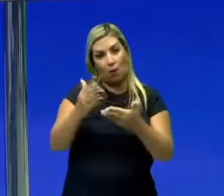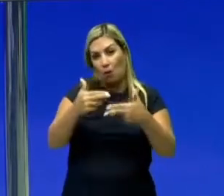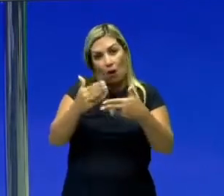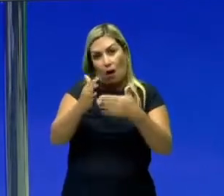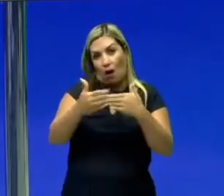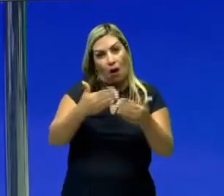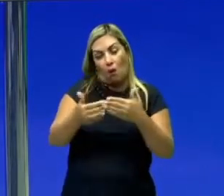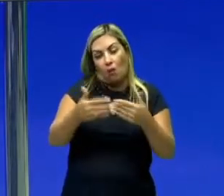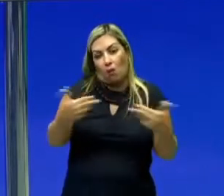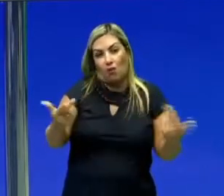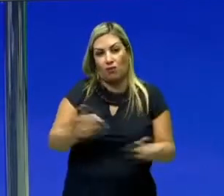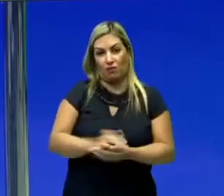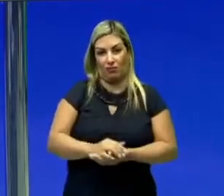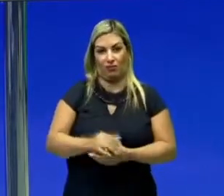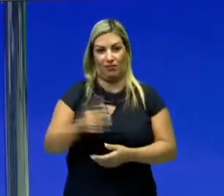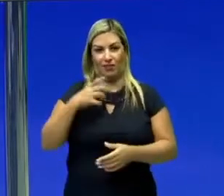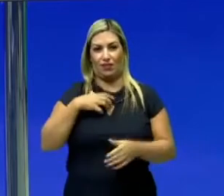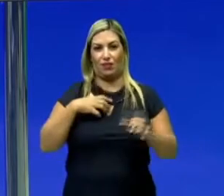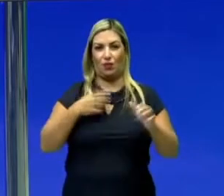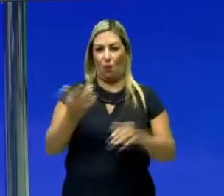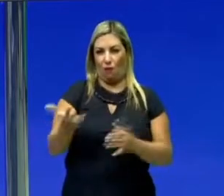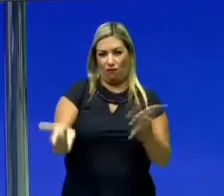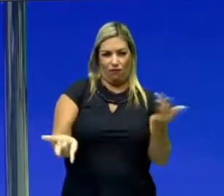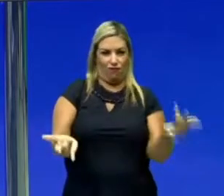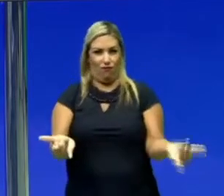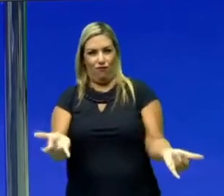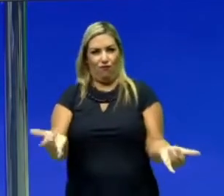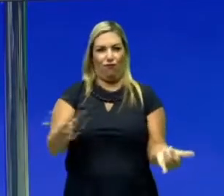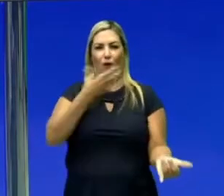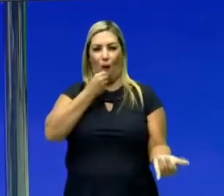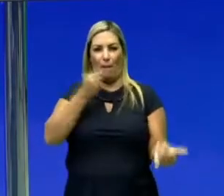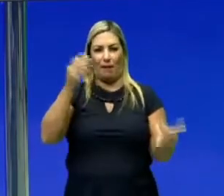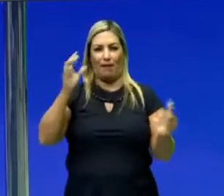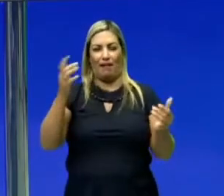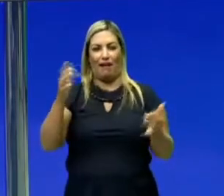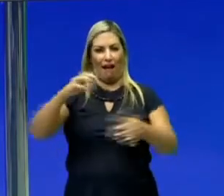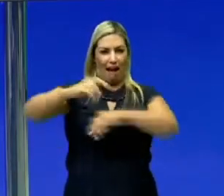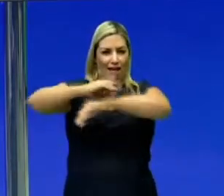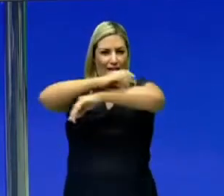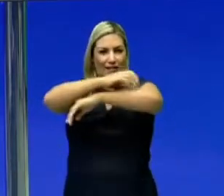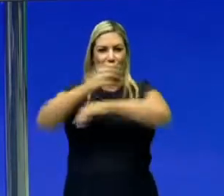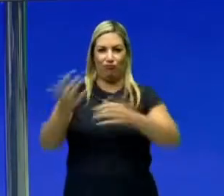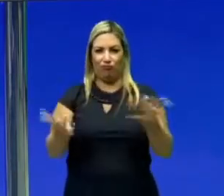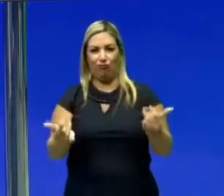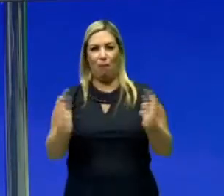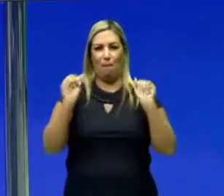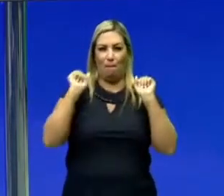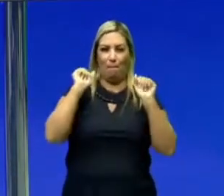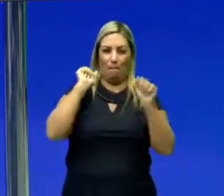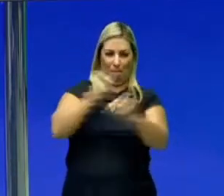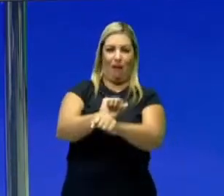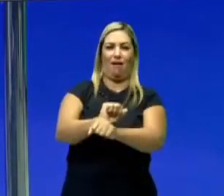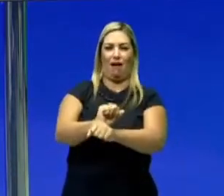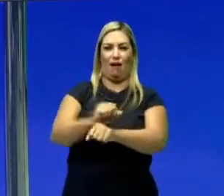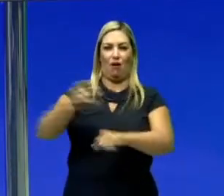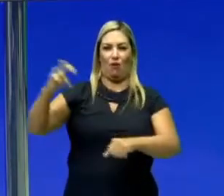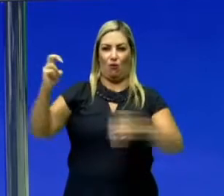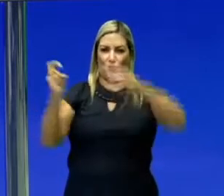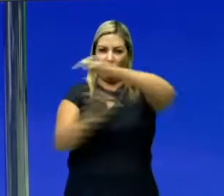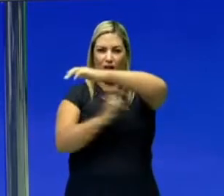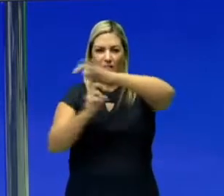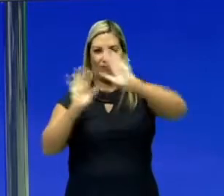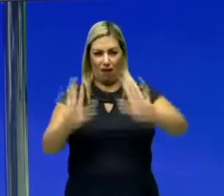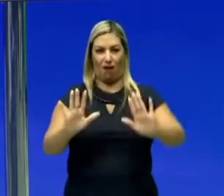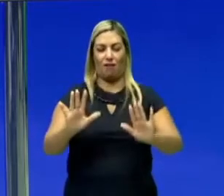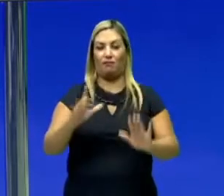assistiu o Homem-Aranha 1, né? Que ele justamente tenta parar um trem, lembra dessa cena? Que ele tenta parar o trem e na primeira tentativa